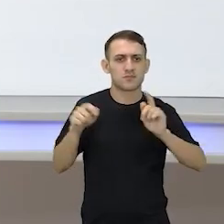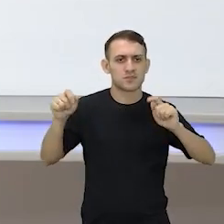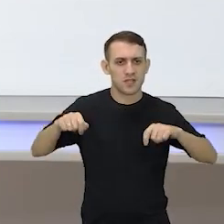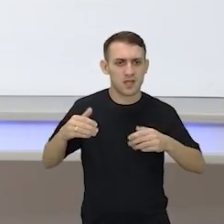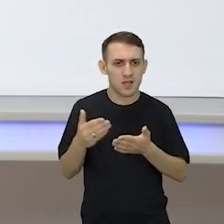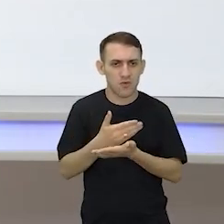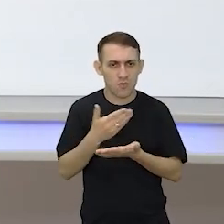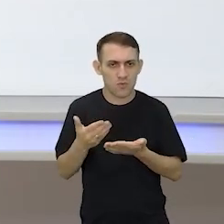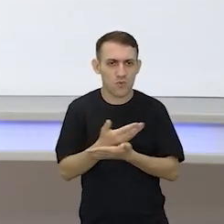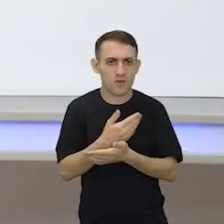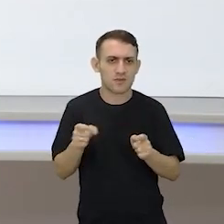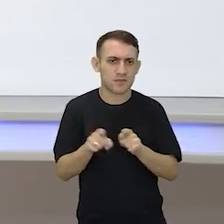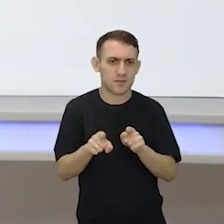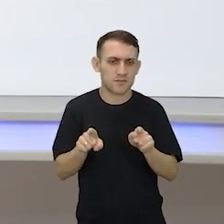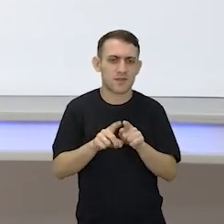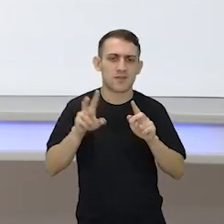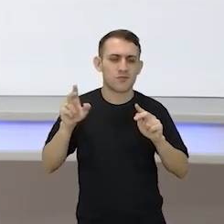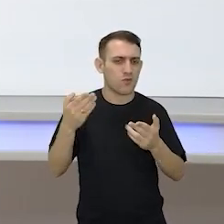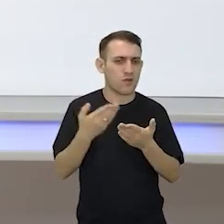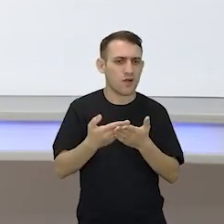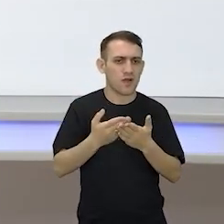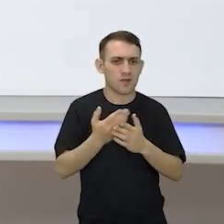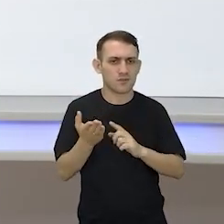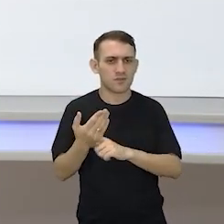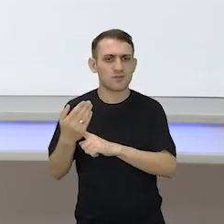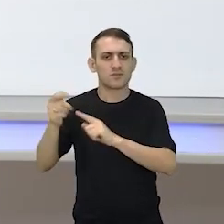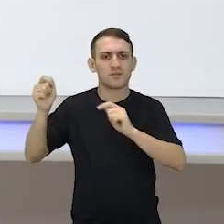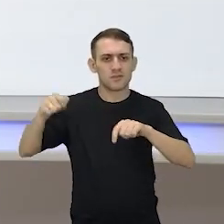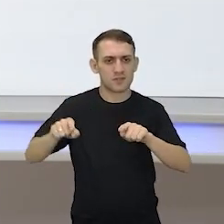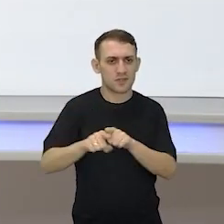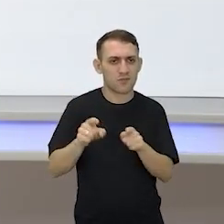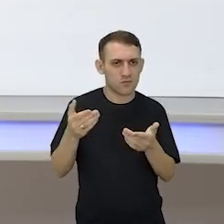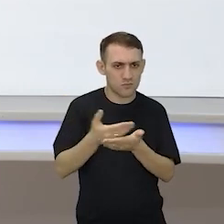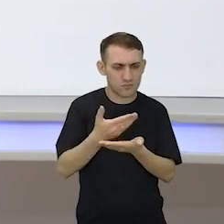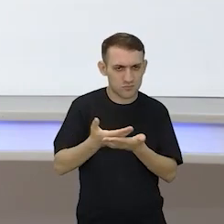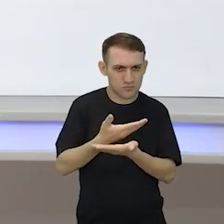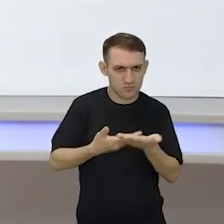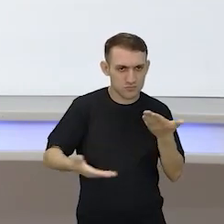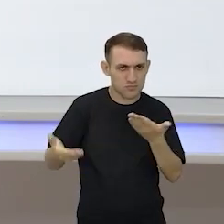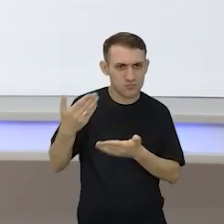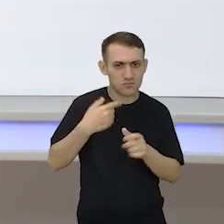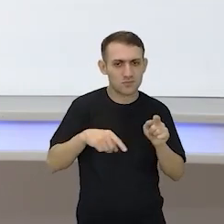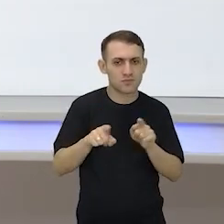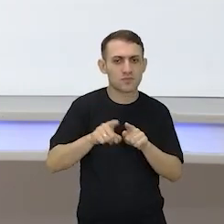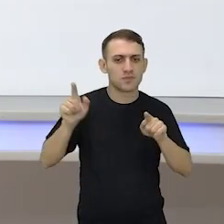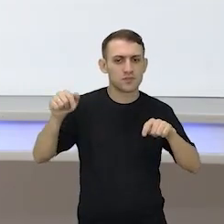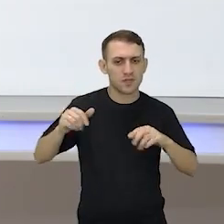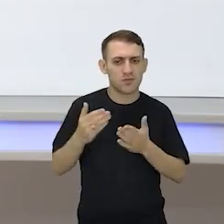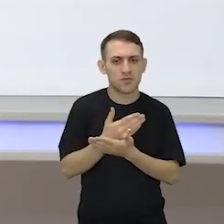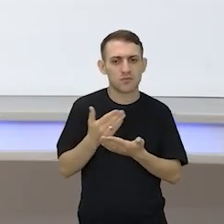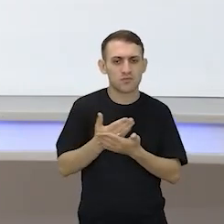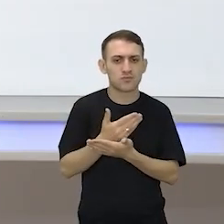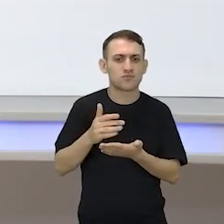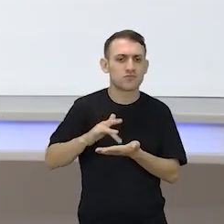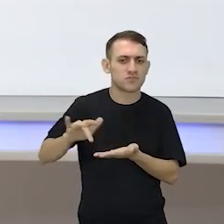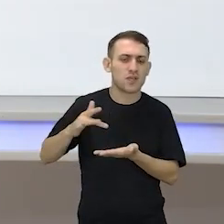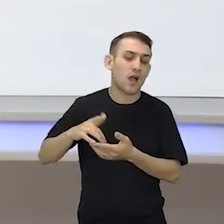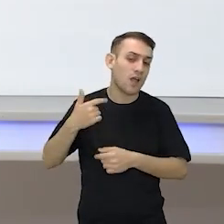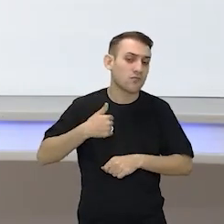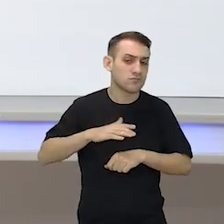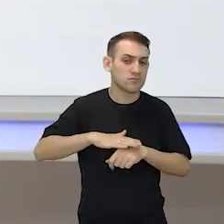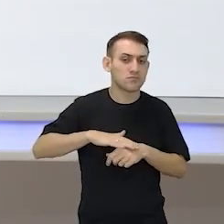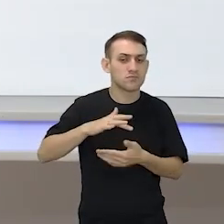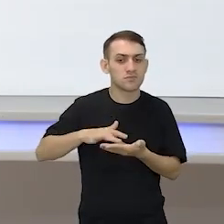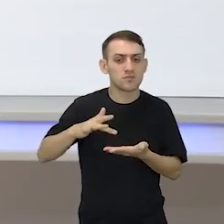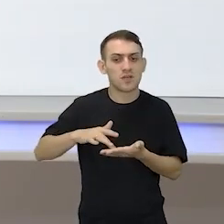diário de bordo, que nem na aula de tecnologia. Podia ser o livro interativo e podia ser o digital também. Eu fiz o digital,